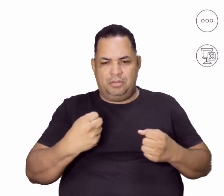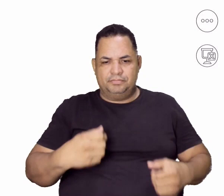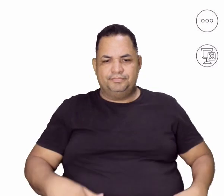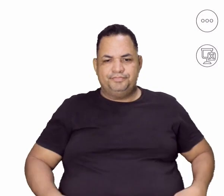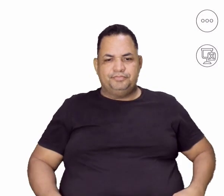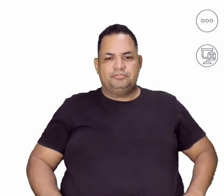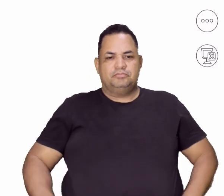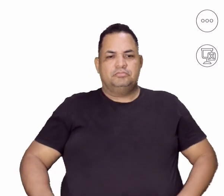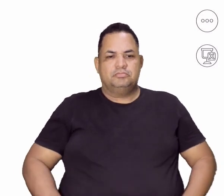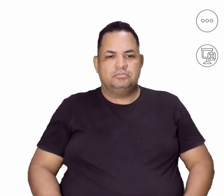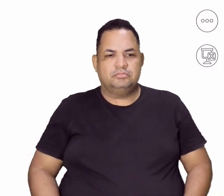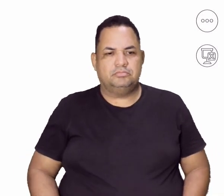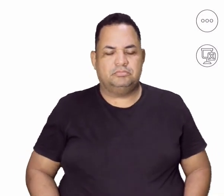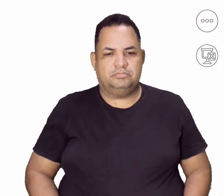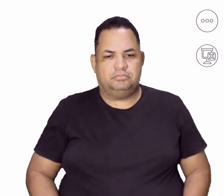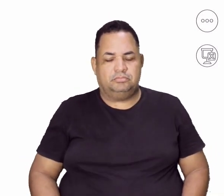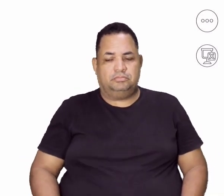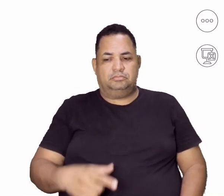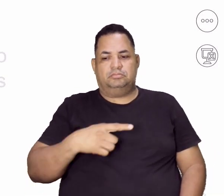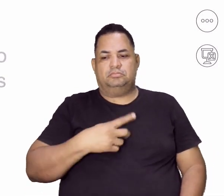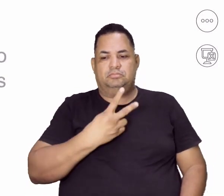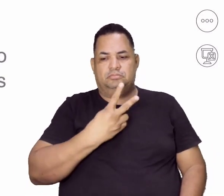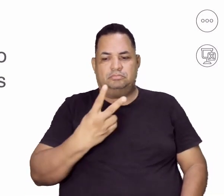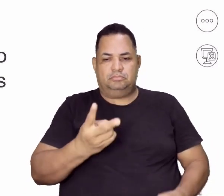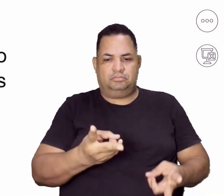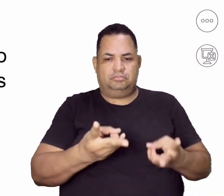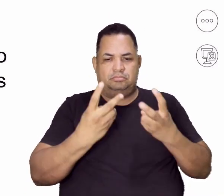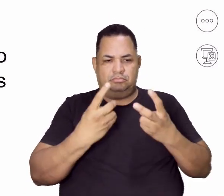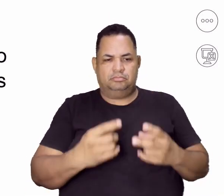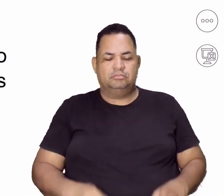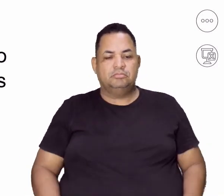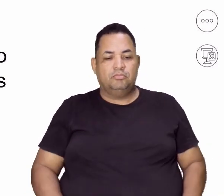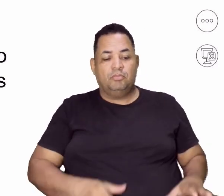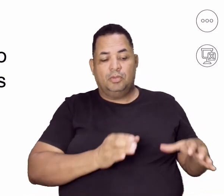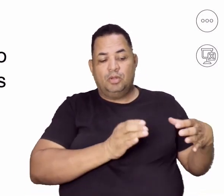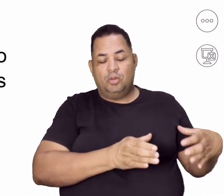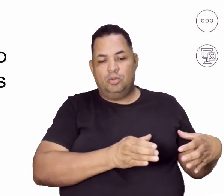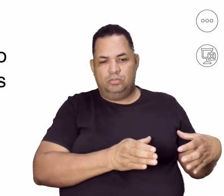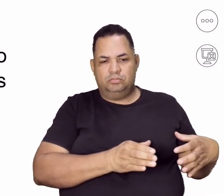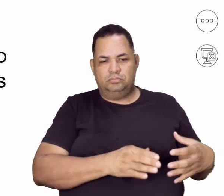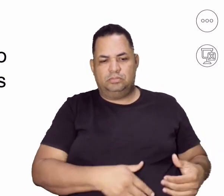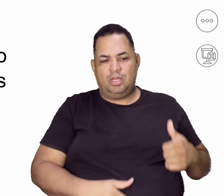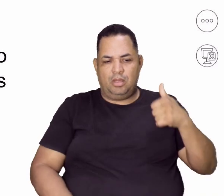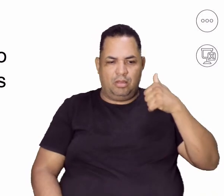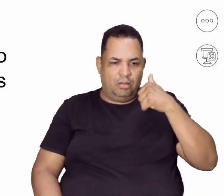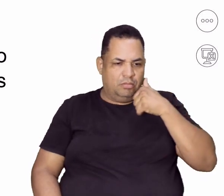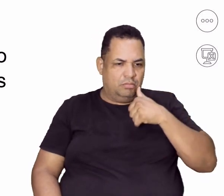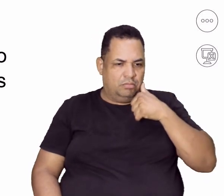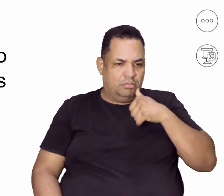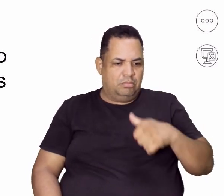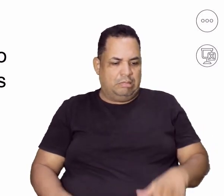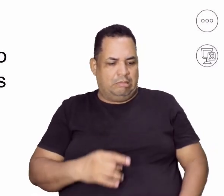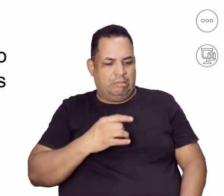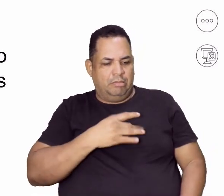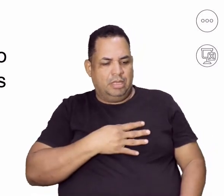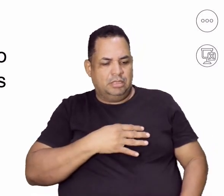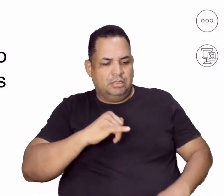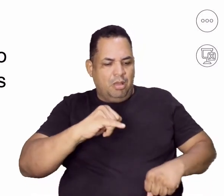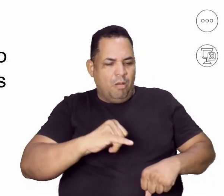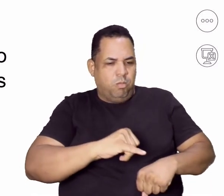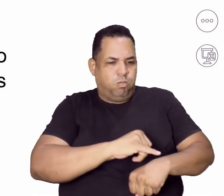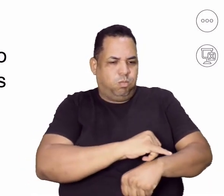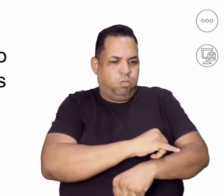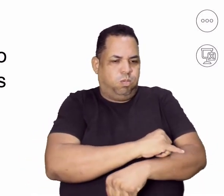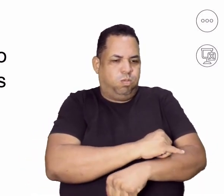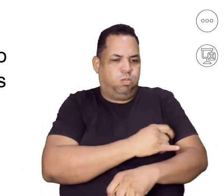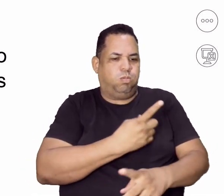O é eu tenho? Duas percepções diferentes, tá? Uma, o da moça, do medo de engordar, um